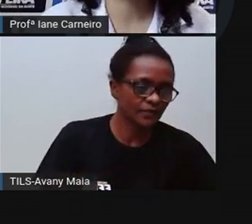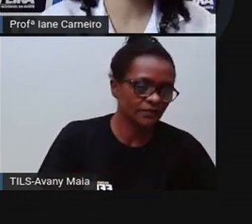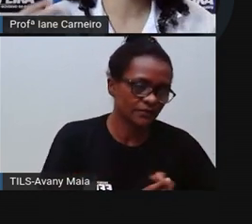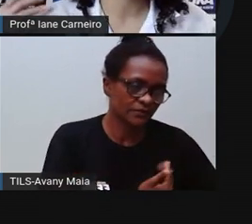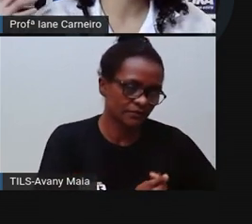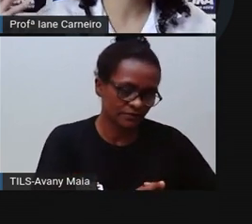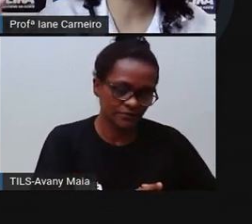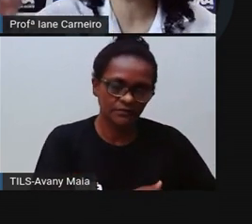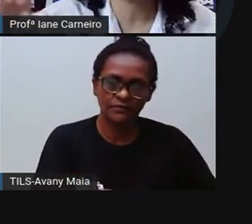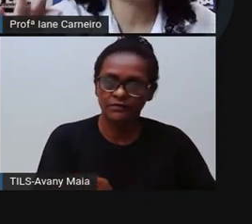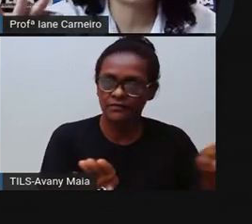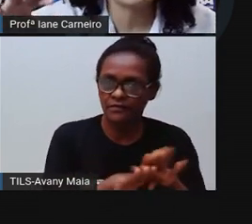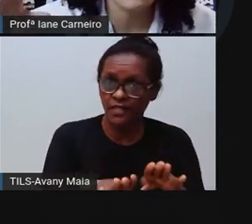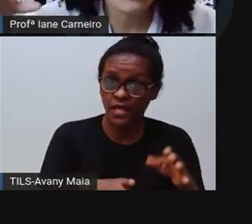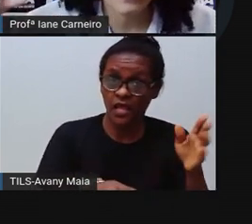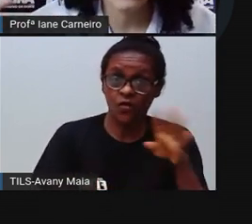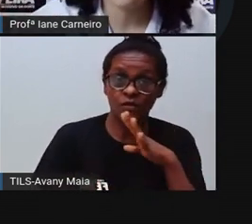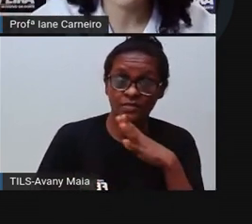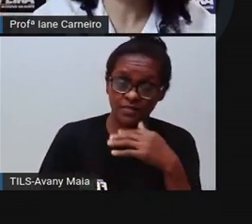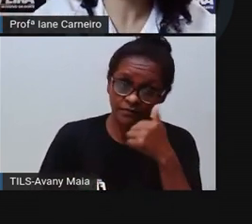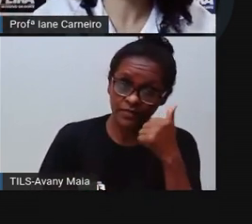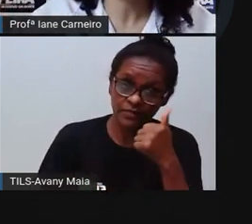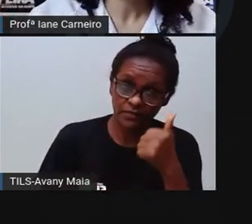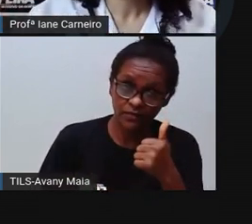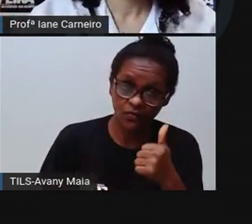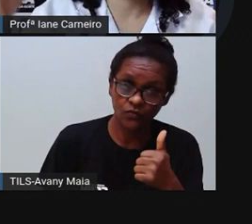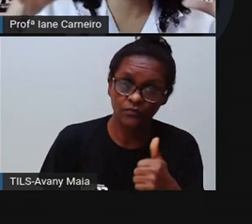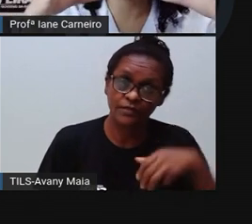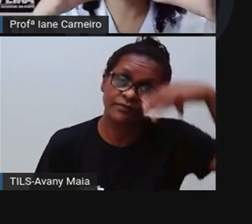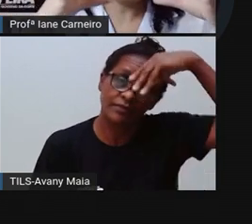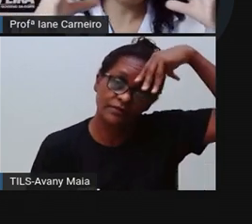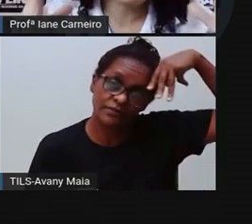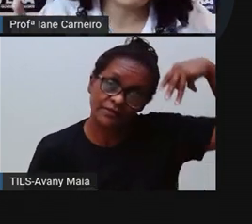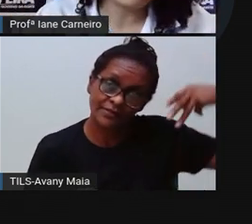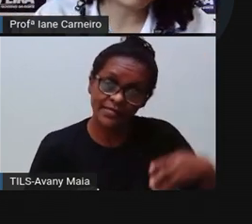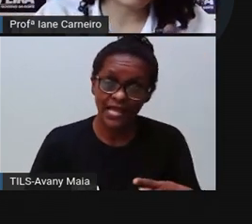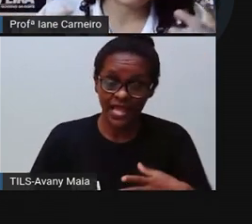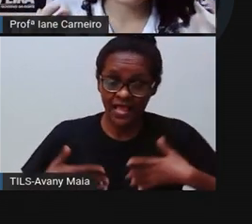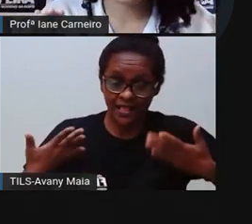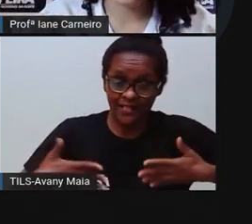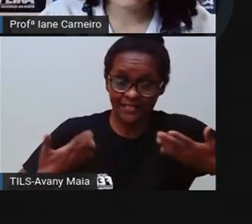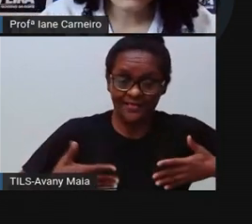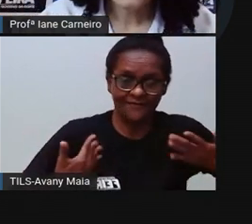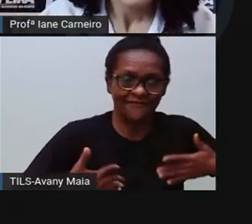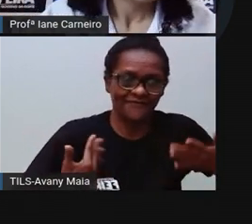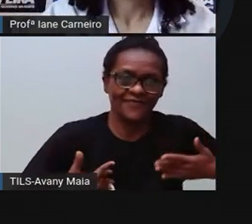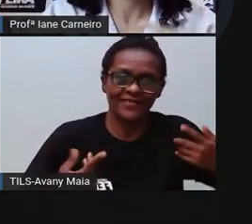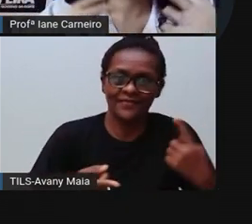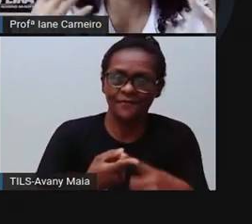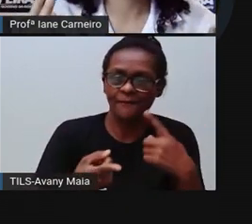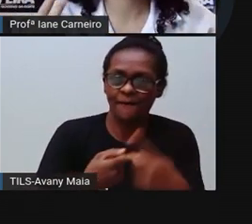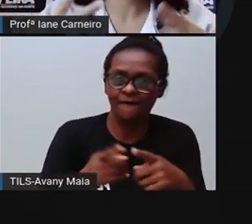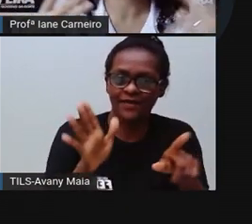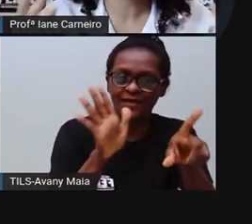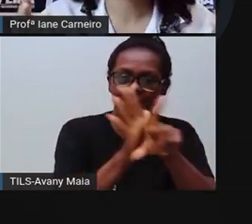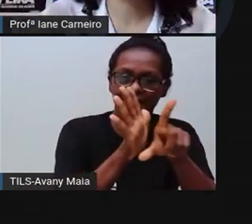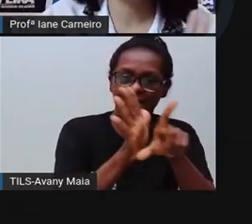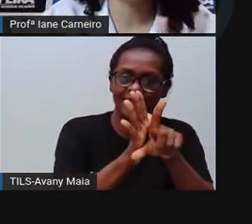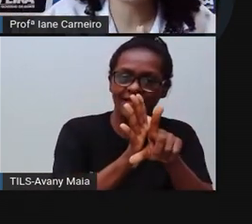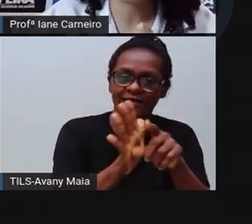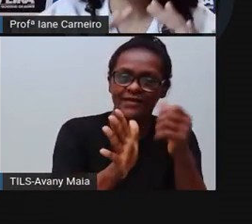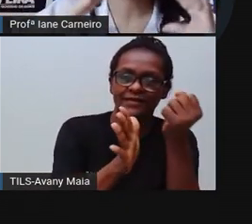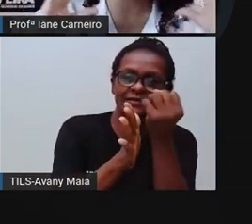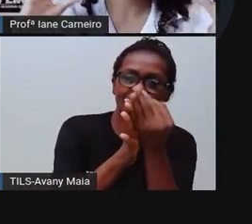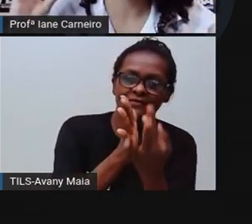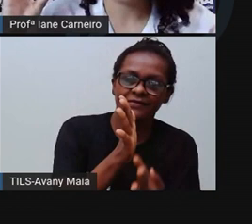Então, vocês viram que Franginha tava super animado, né? E era um livro que ele tava carregando, né? E ele disse que é um livro que